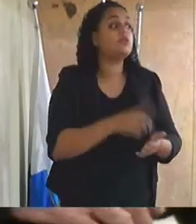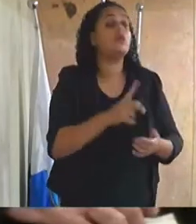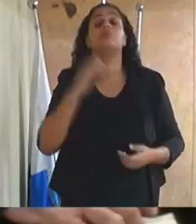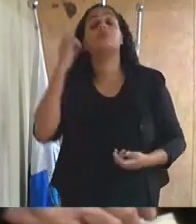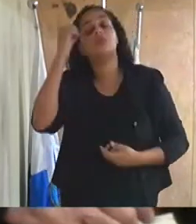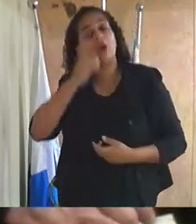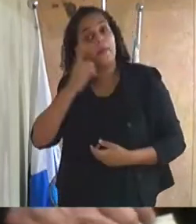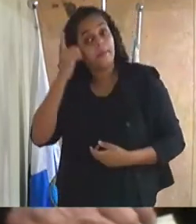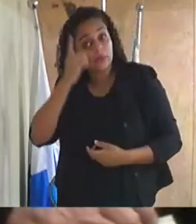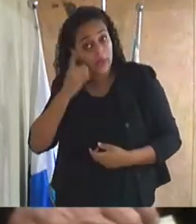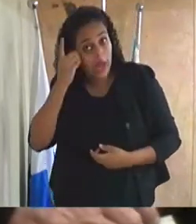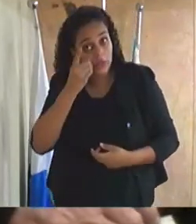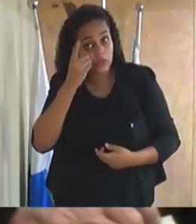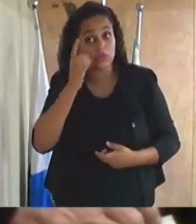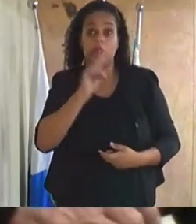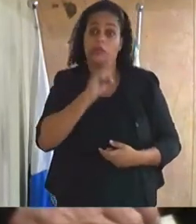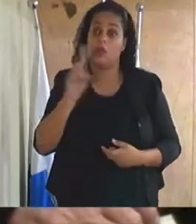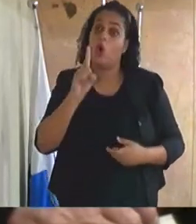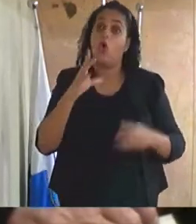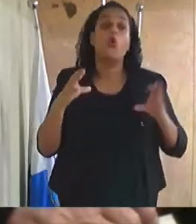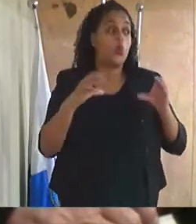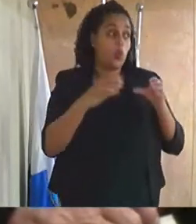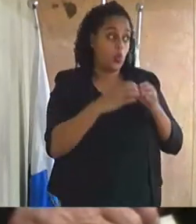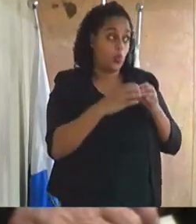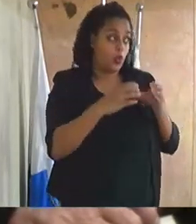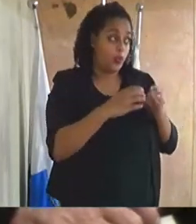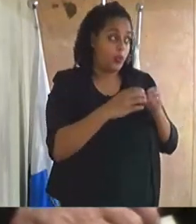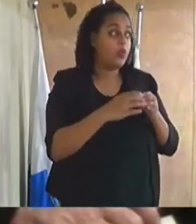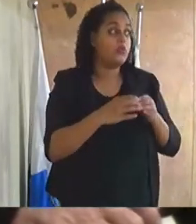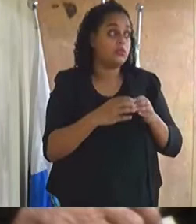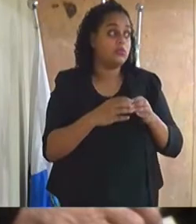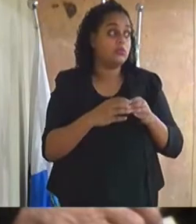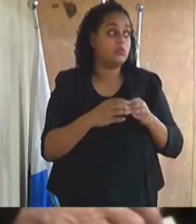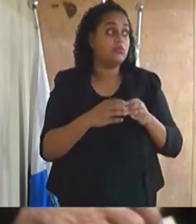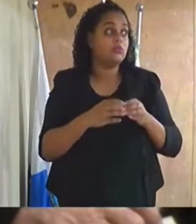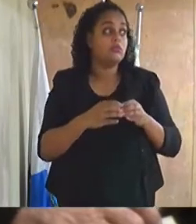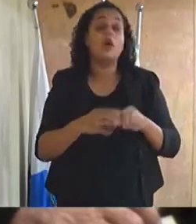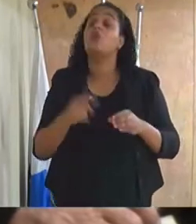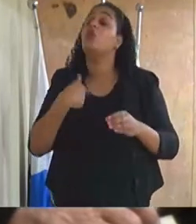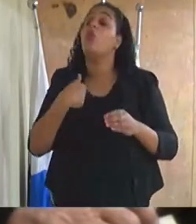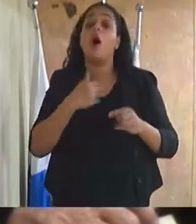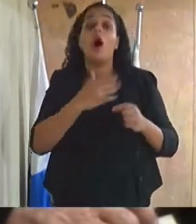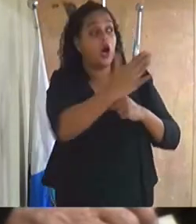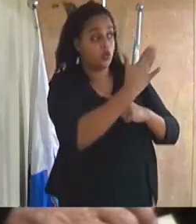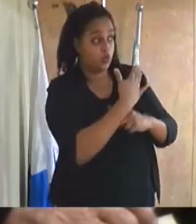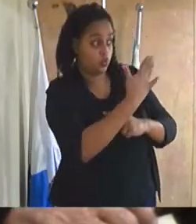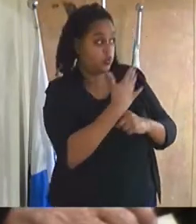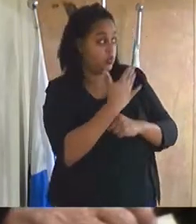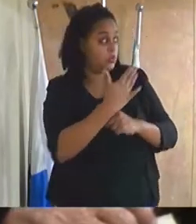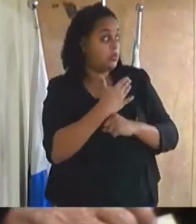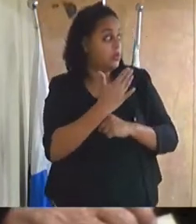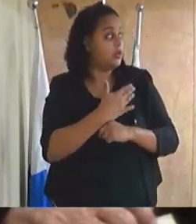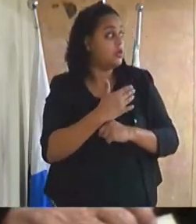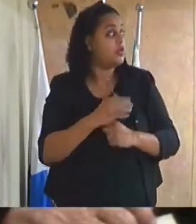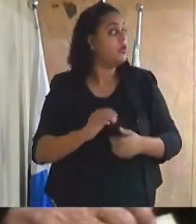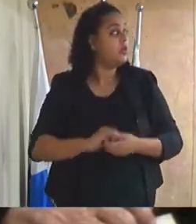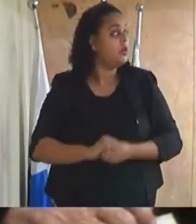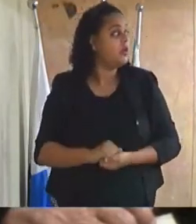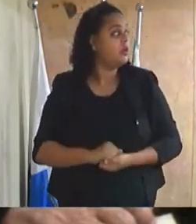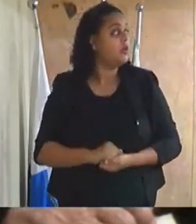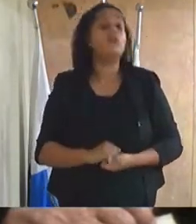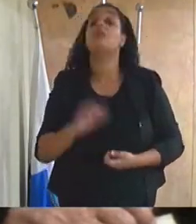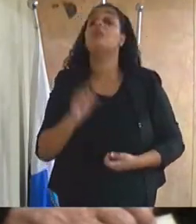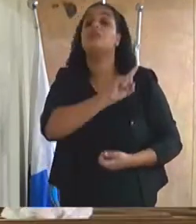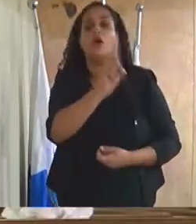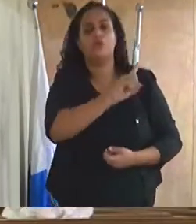que não uma comissão para cobrar dos deputados que não trouxeram nenhum recurso para Duque de Caxias não não cabe vereador não cabe